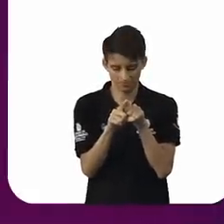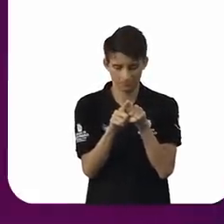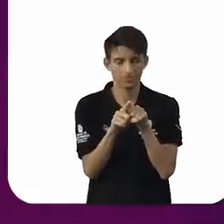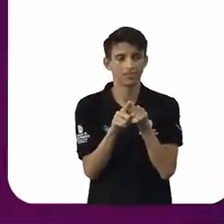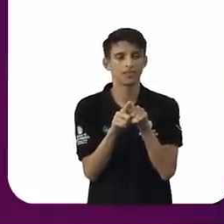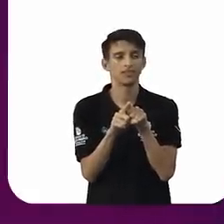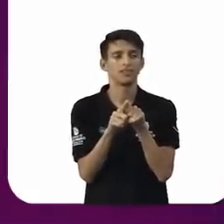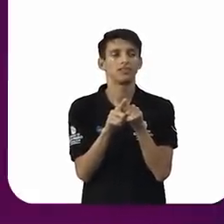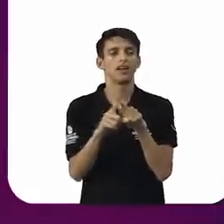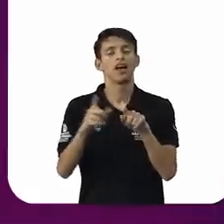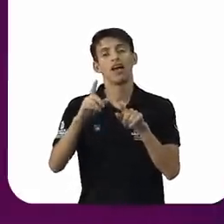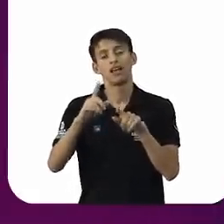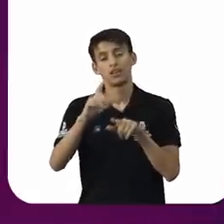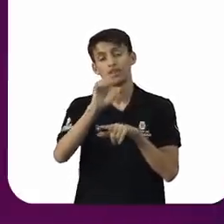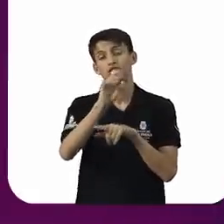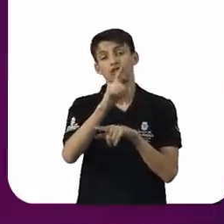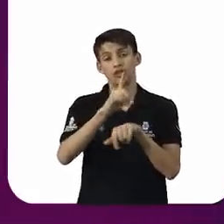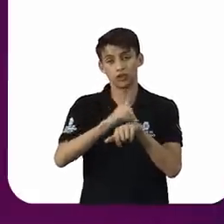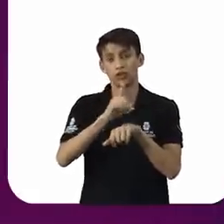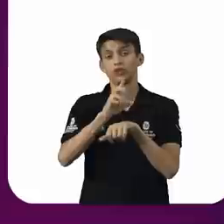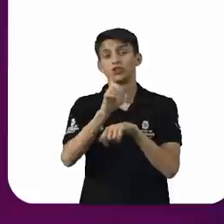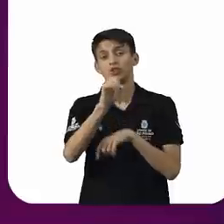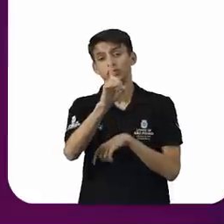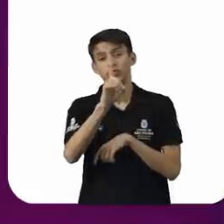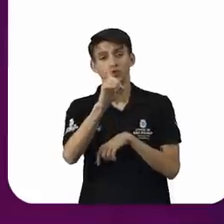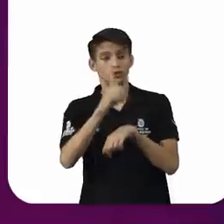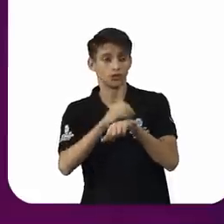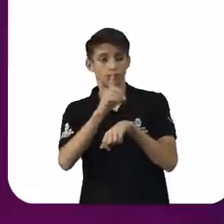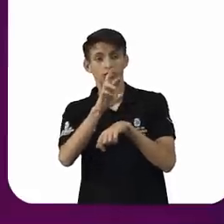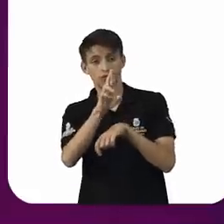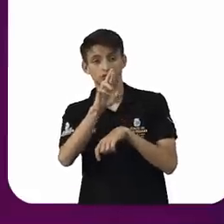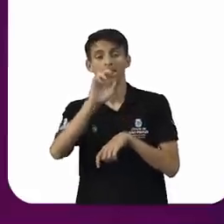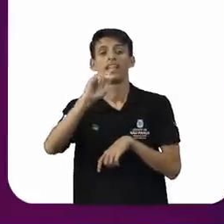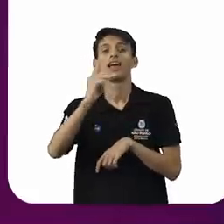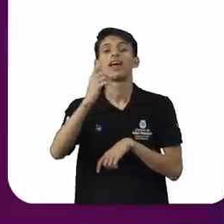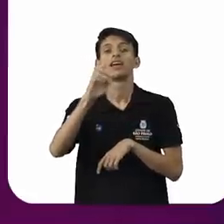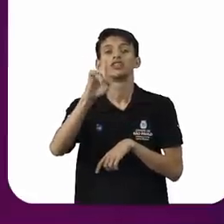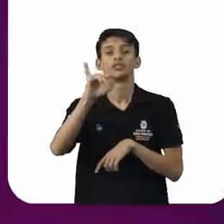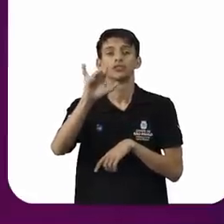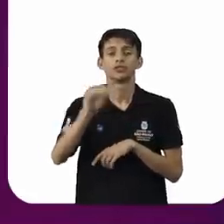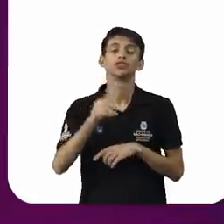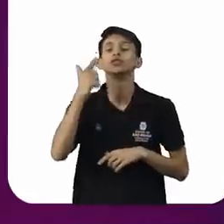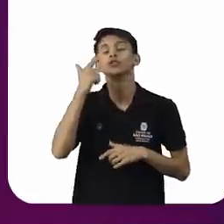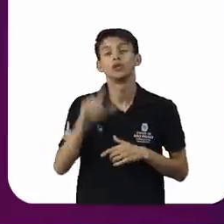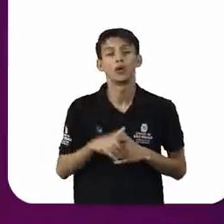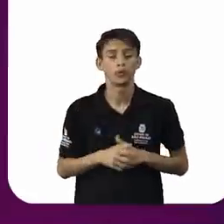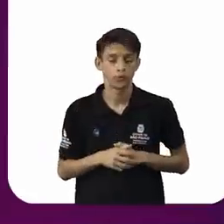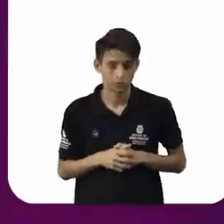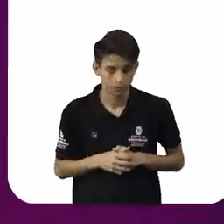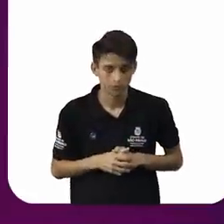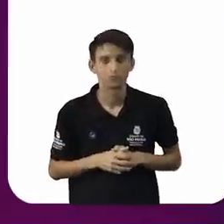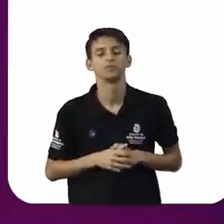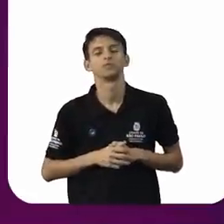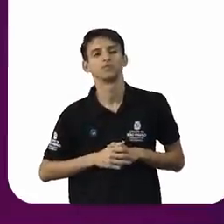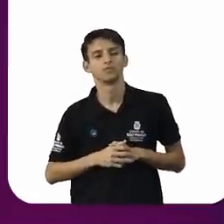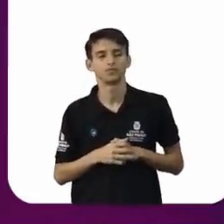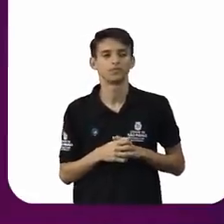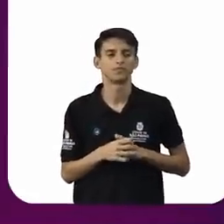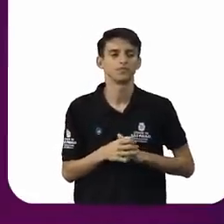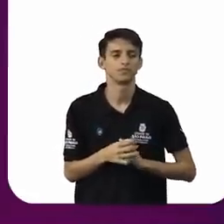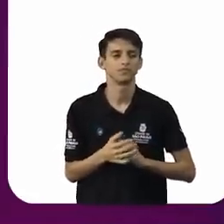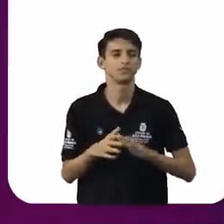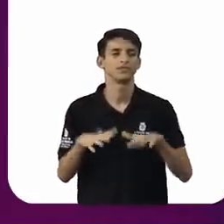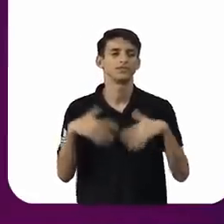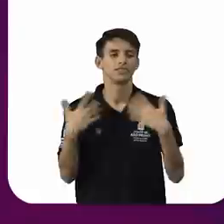Doutor, arroba, doutor, édio, com H. Foi uma honra ter estado aqui, eu quero mais uma vez dizer, da honra de